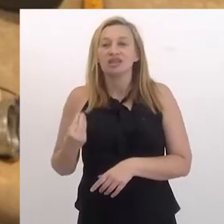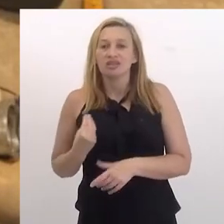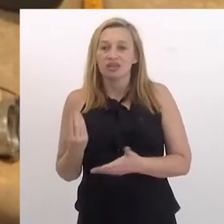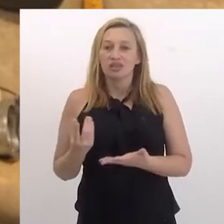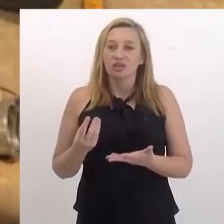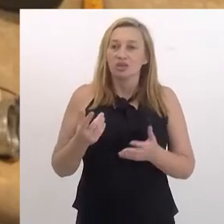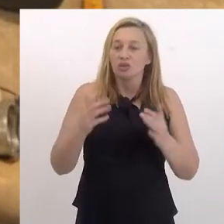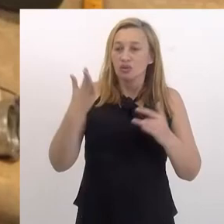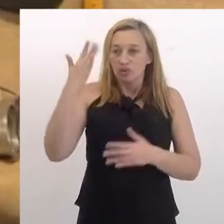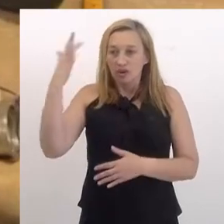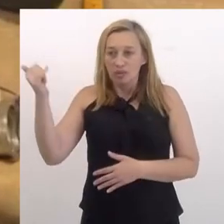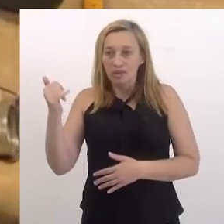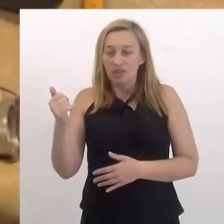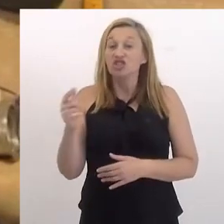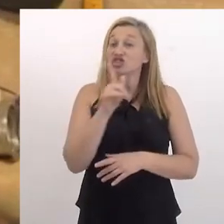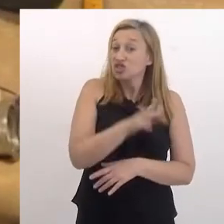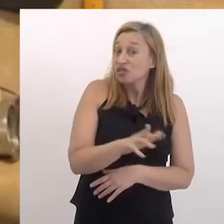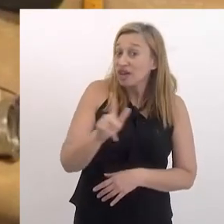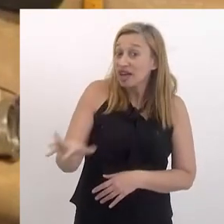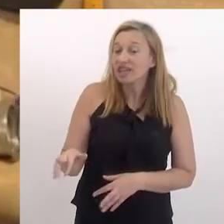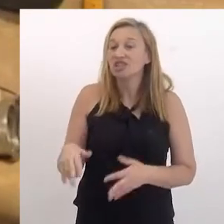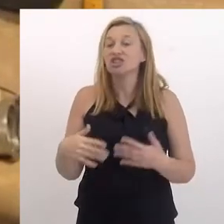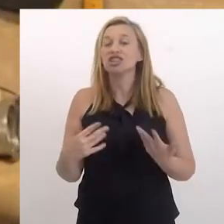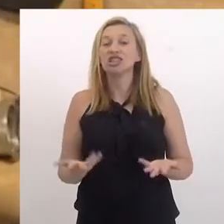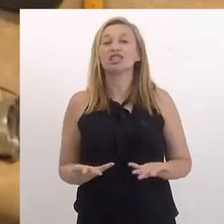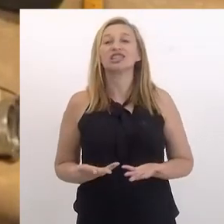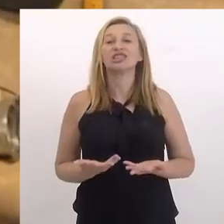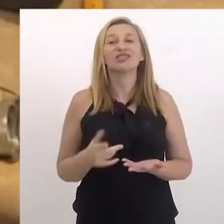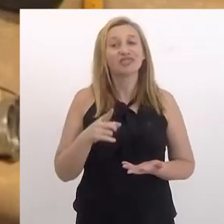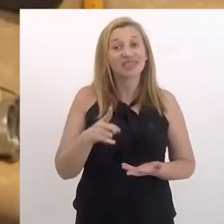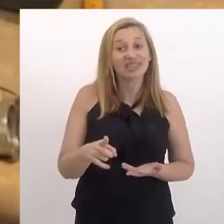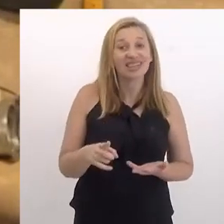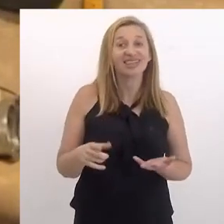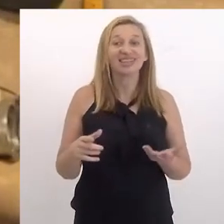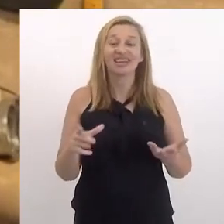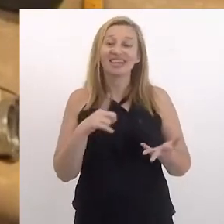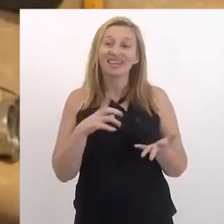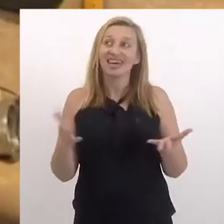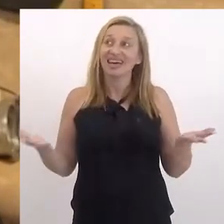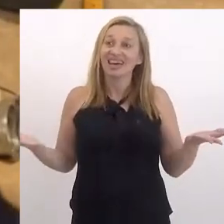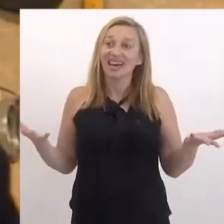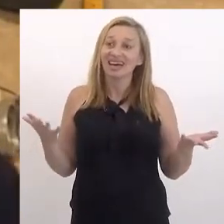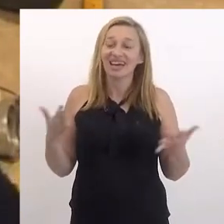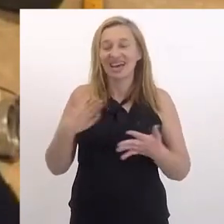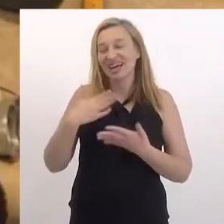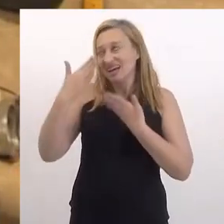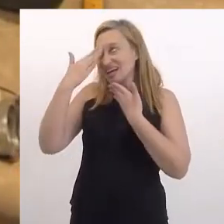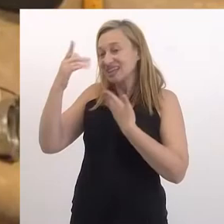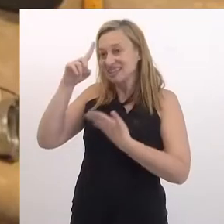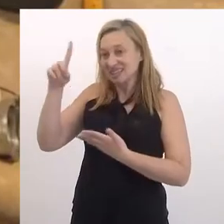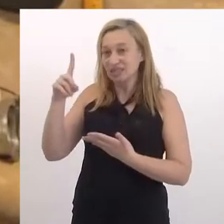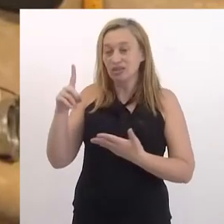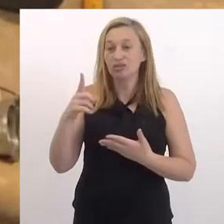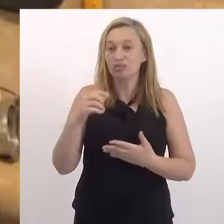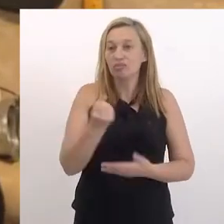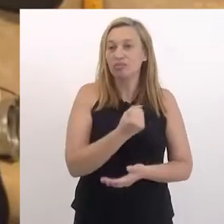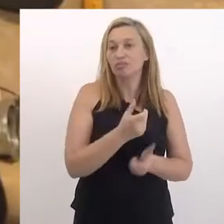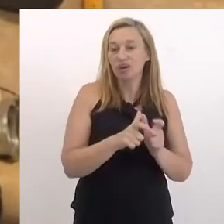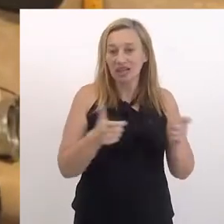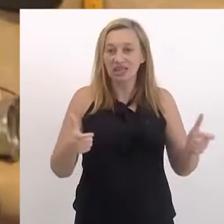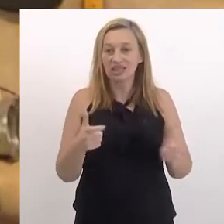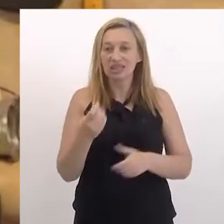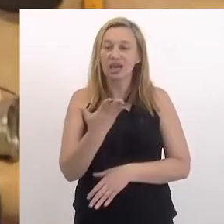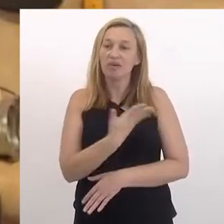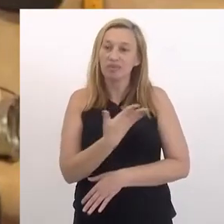vivenciando aquele sucesso de maneira totalmente diferente. e você tem que ficar... Graças a Deus, tinha uma